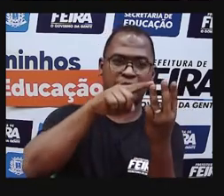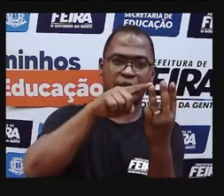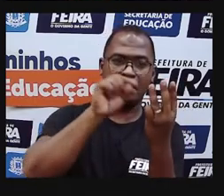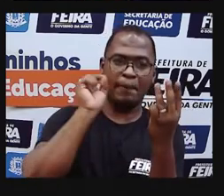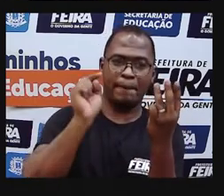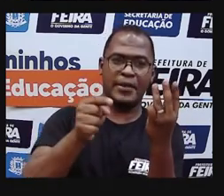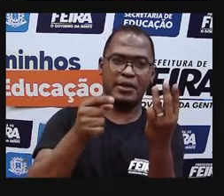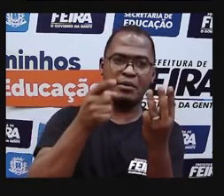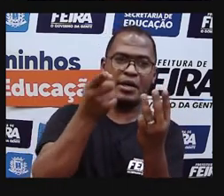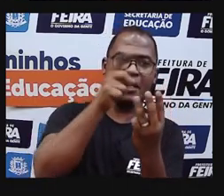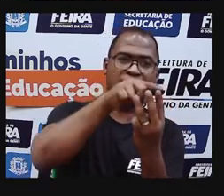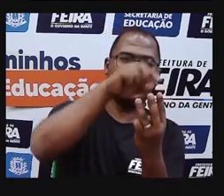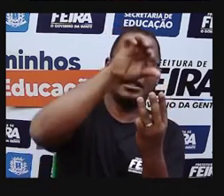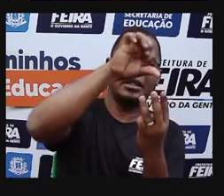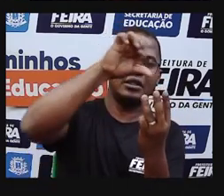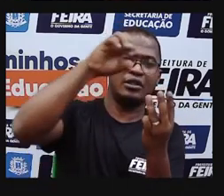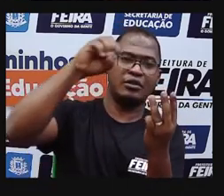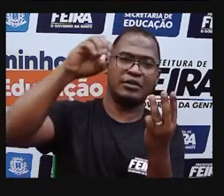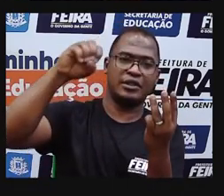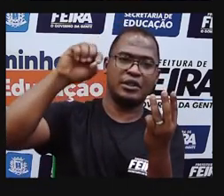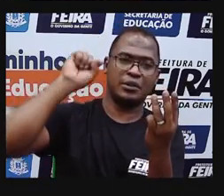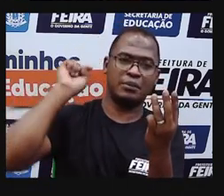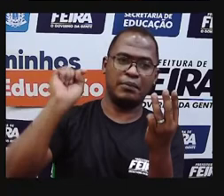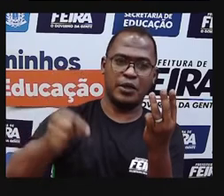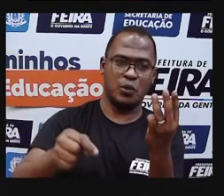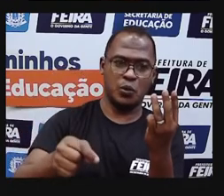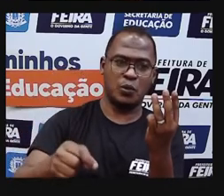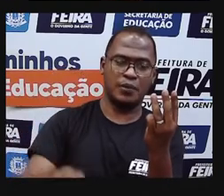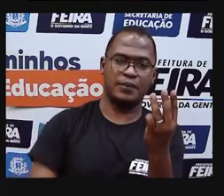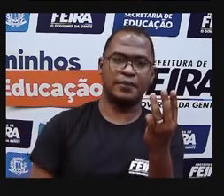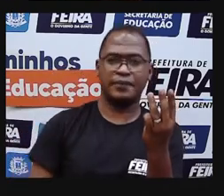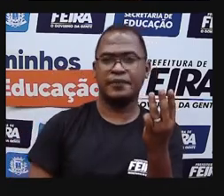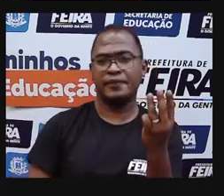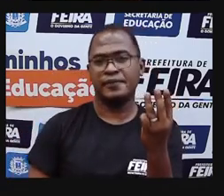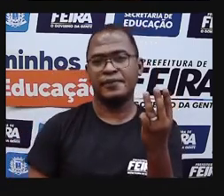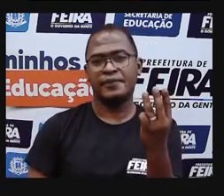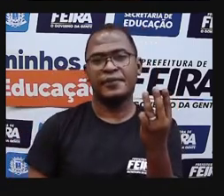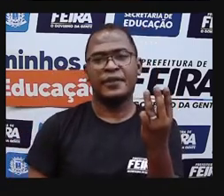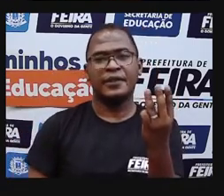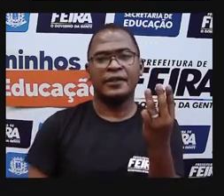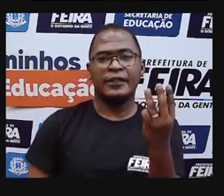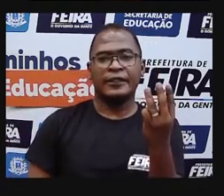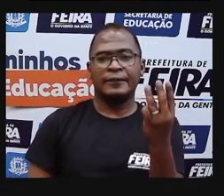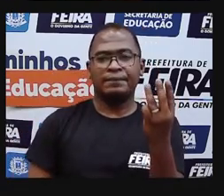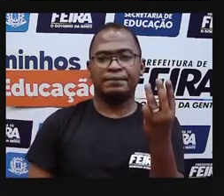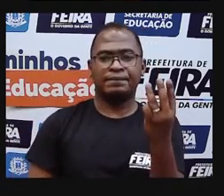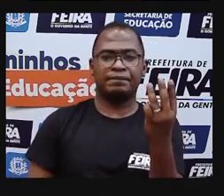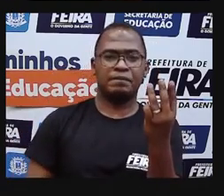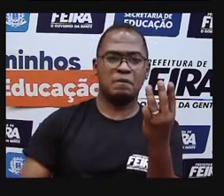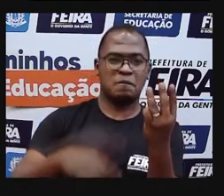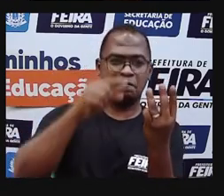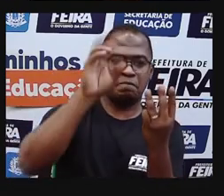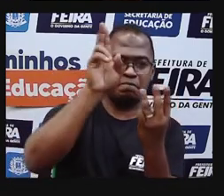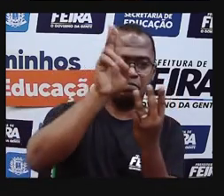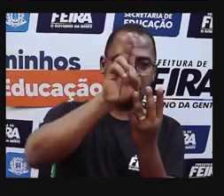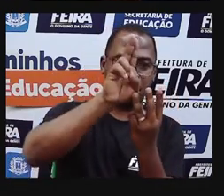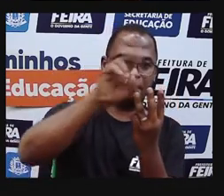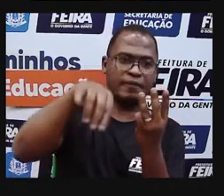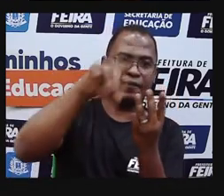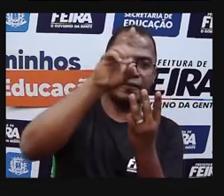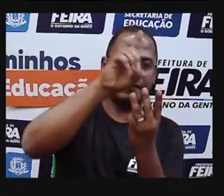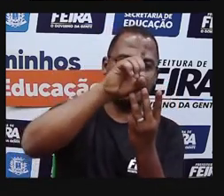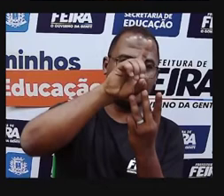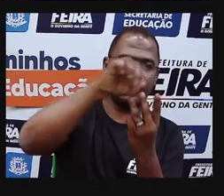O mil, a gente tem a unidade do milhar. Dez mil, a dezena. E cem mil, a